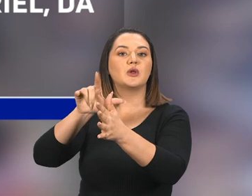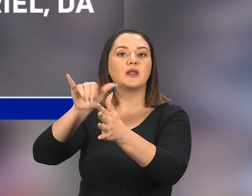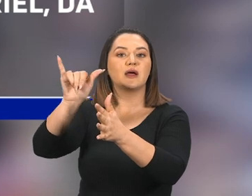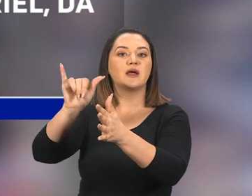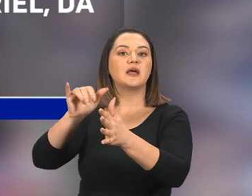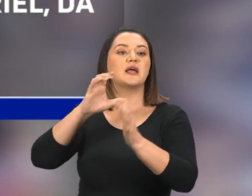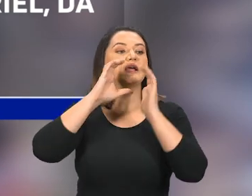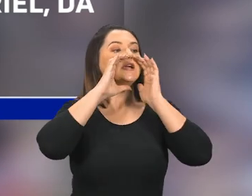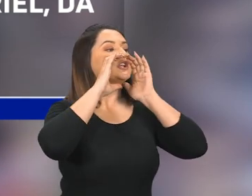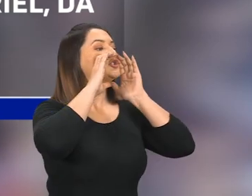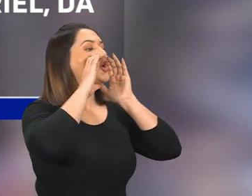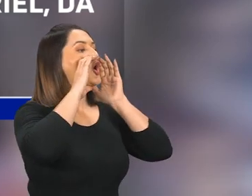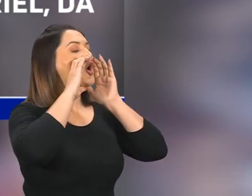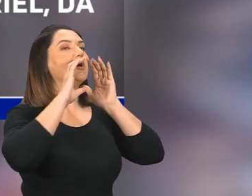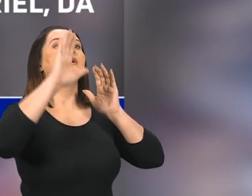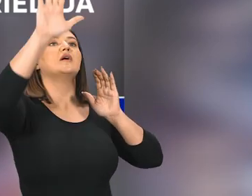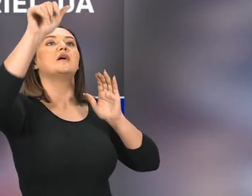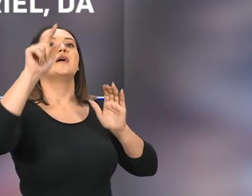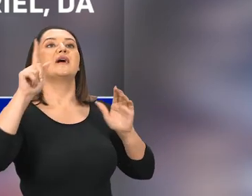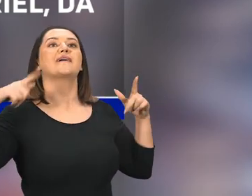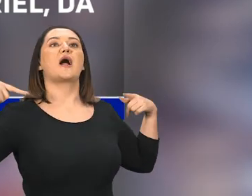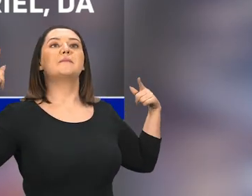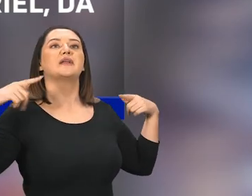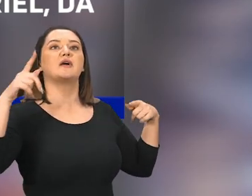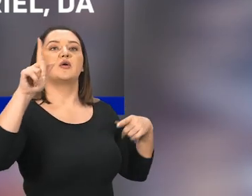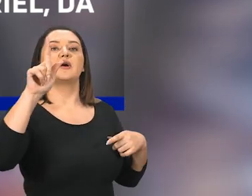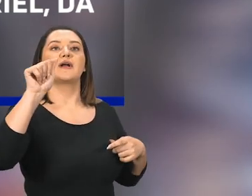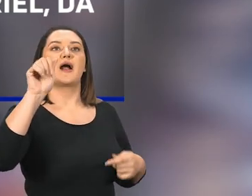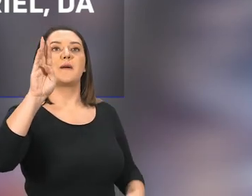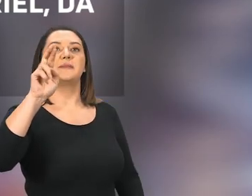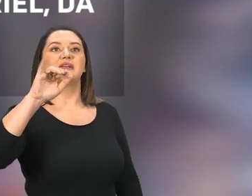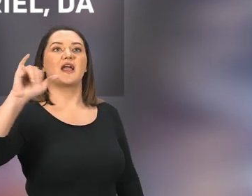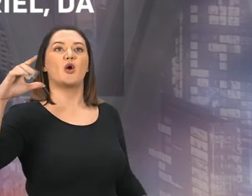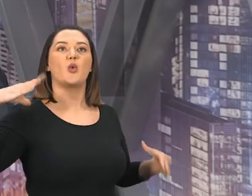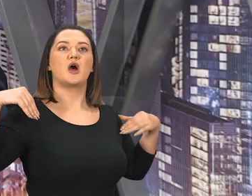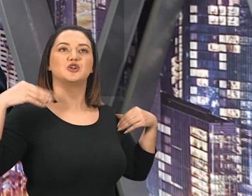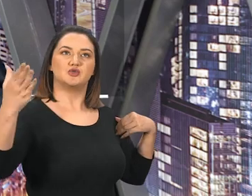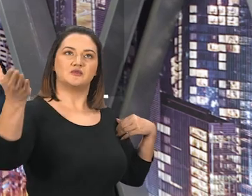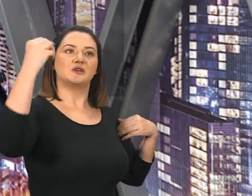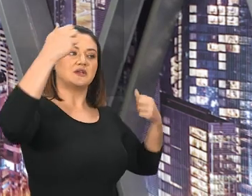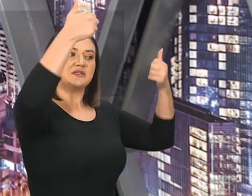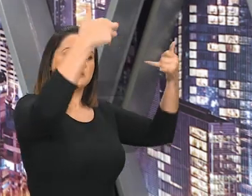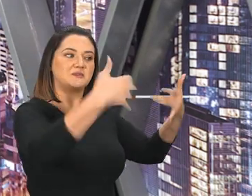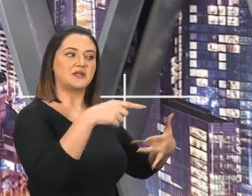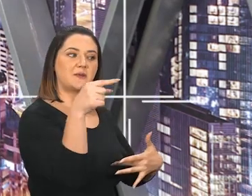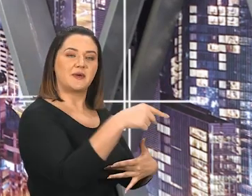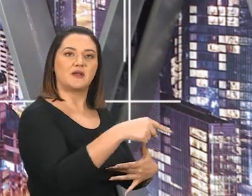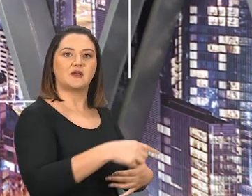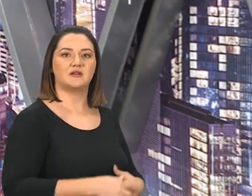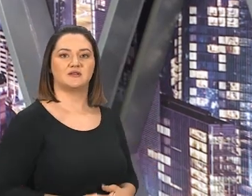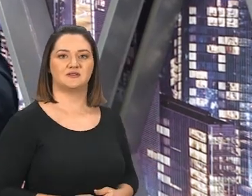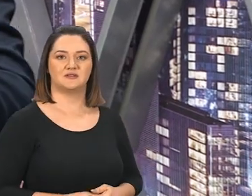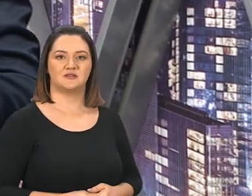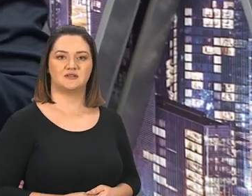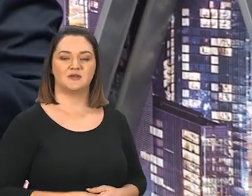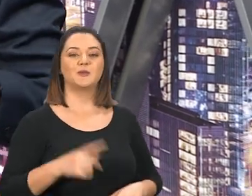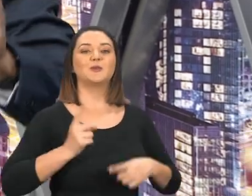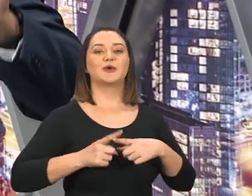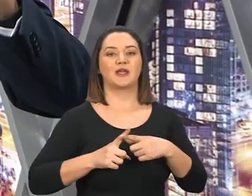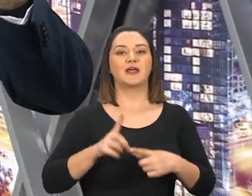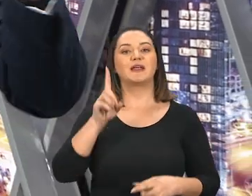A qual gritou e disse, Gabriel, Dá a entender a este a visão, Para um pouquinho aqui, Isso aqui é emocionante,